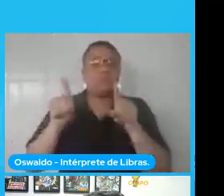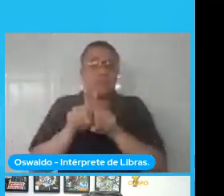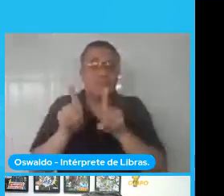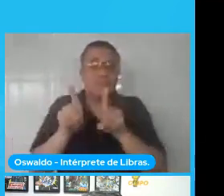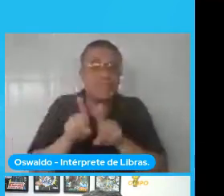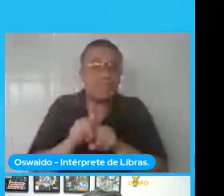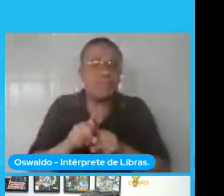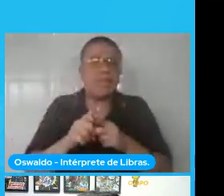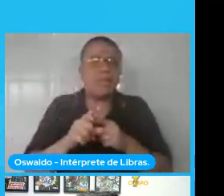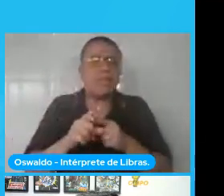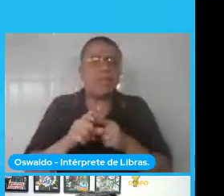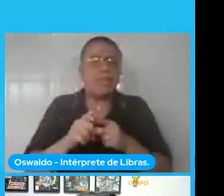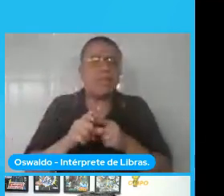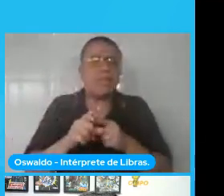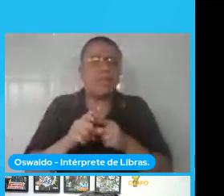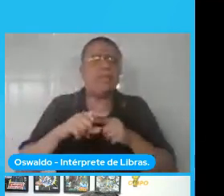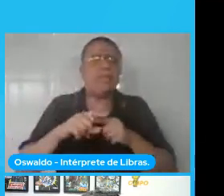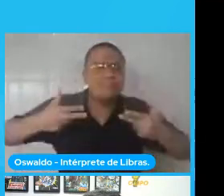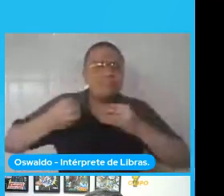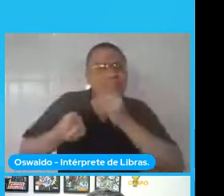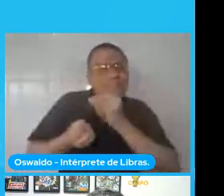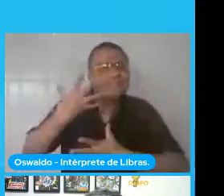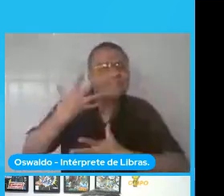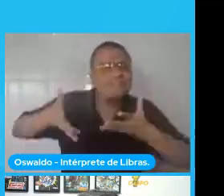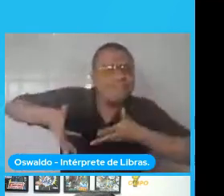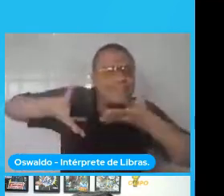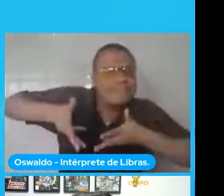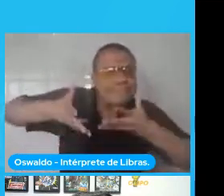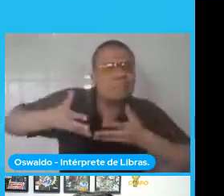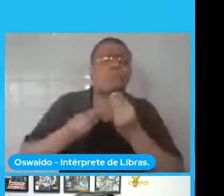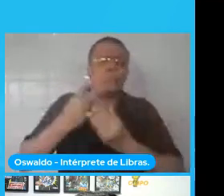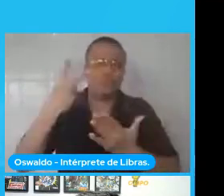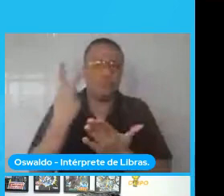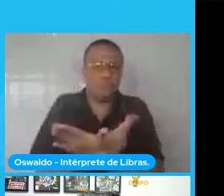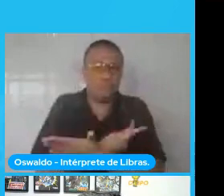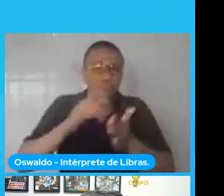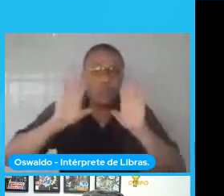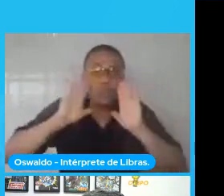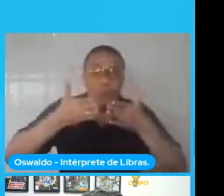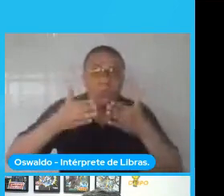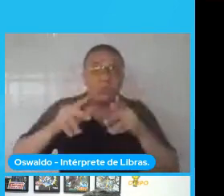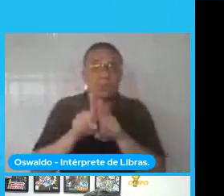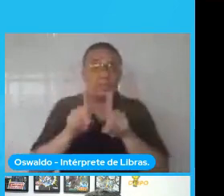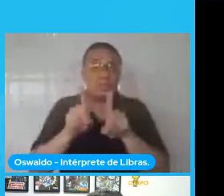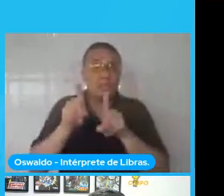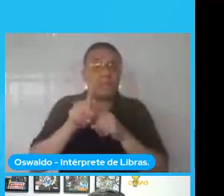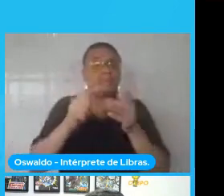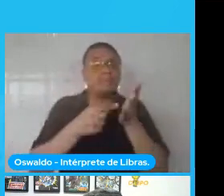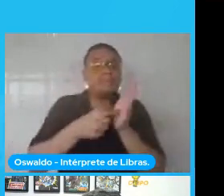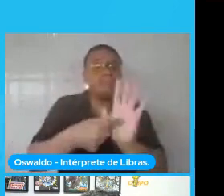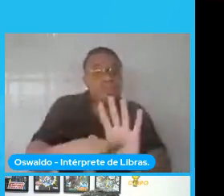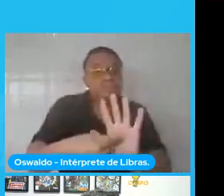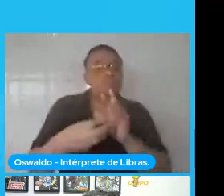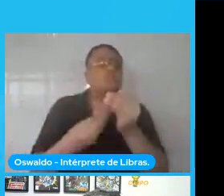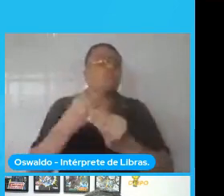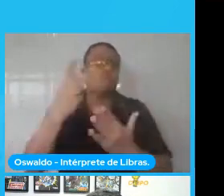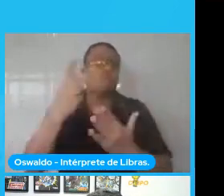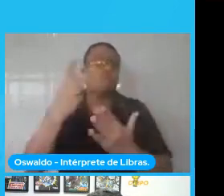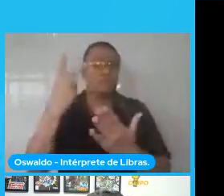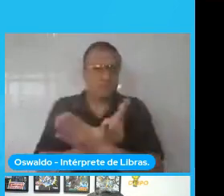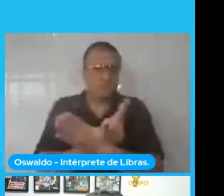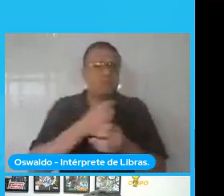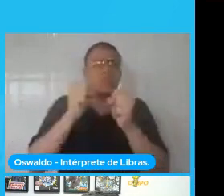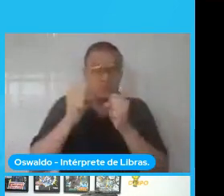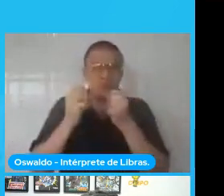abordagem, como está funcionando a abordagem em si e uma demonstração do que pode ser feito e como está sendo feito isso.